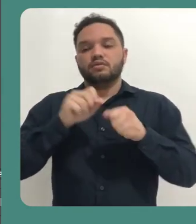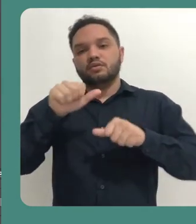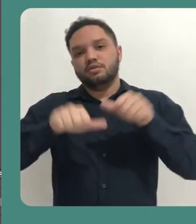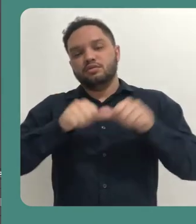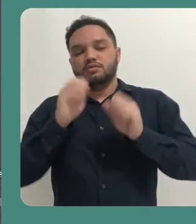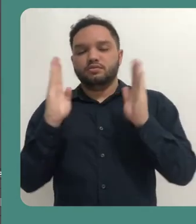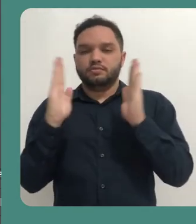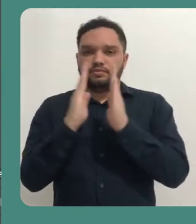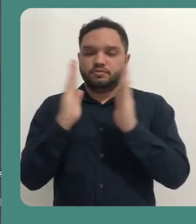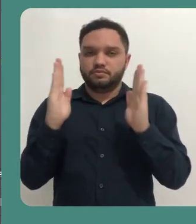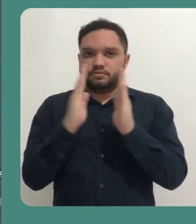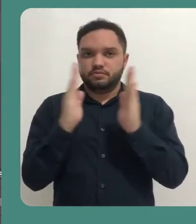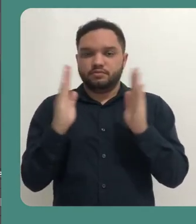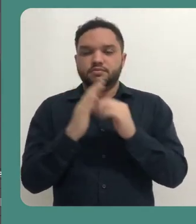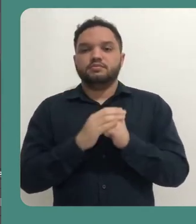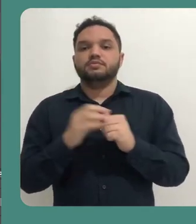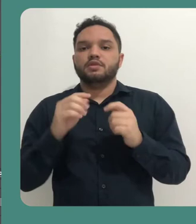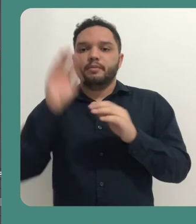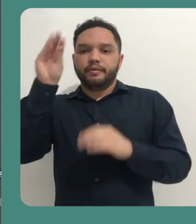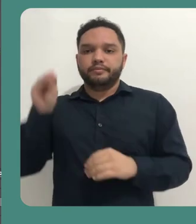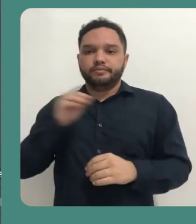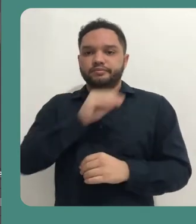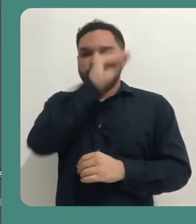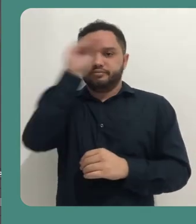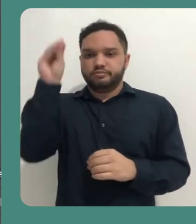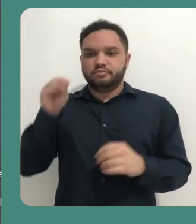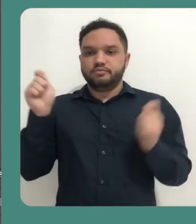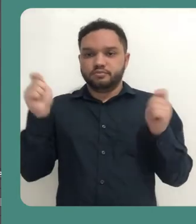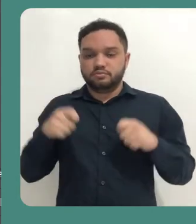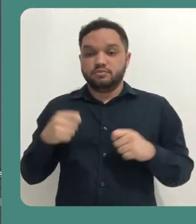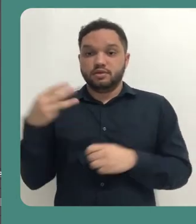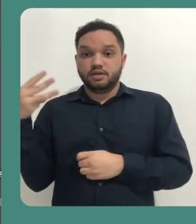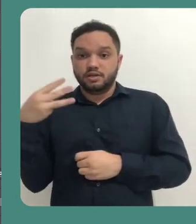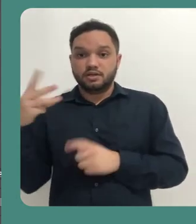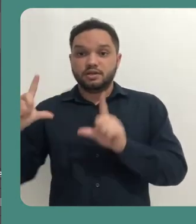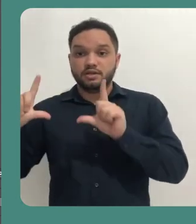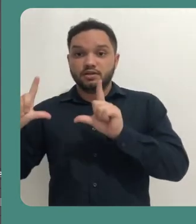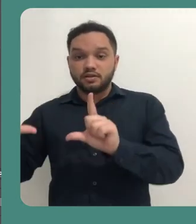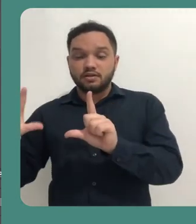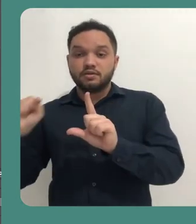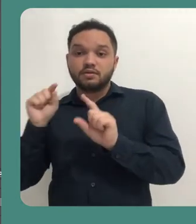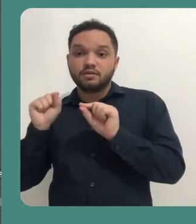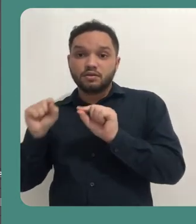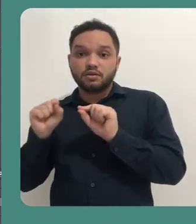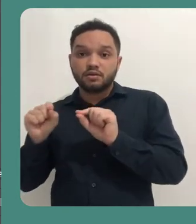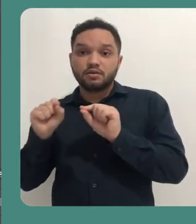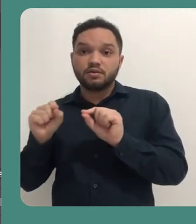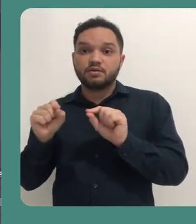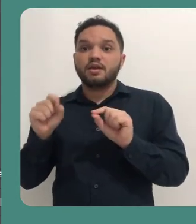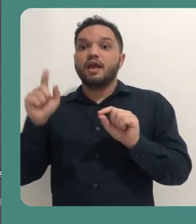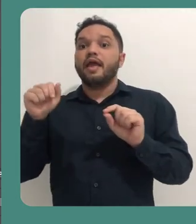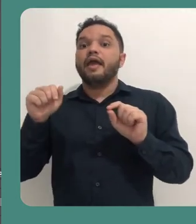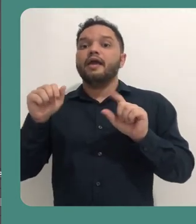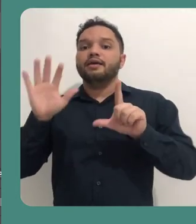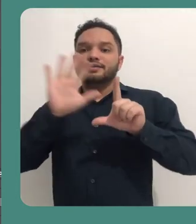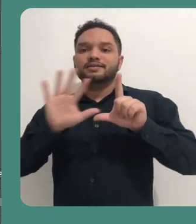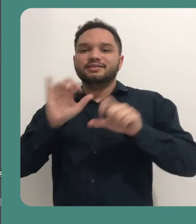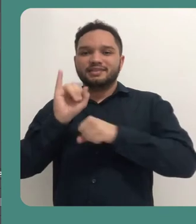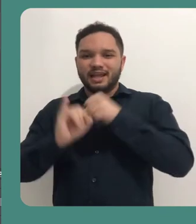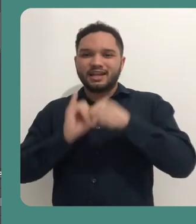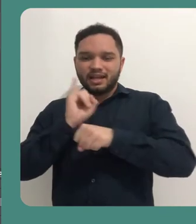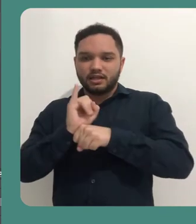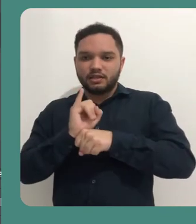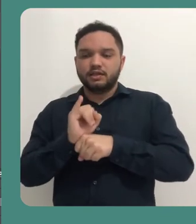fazer a edição, mudar o tamanho e mudar a posição. A terceira cena da nossa videoaula vai ser, então, uma página da